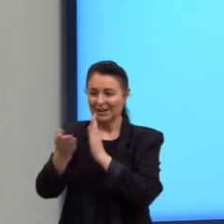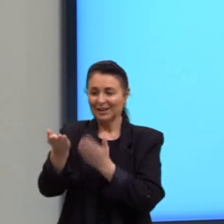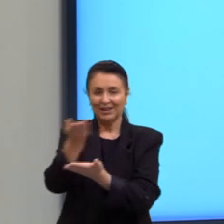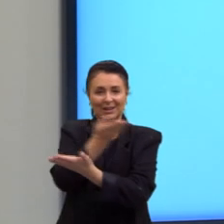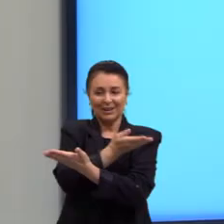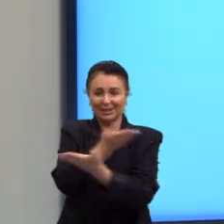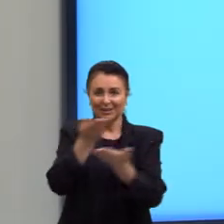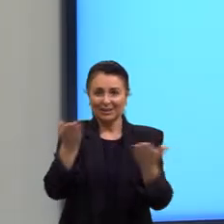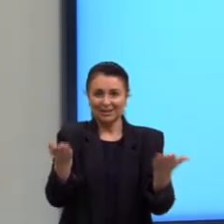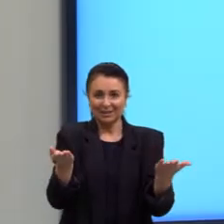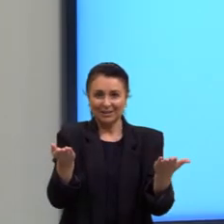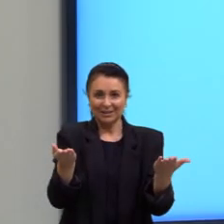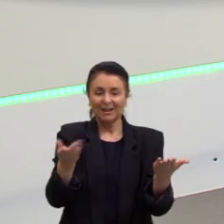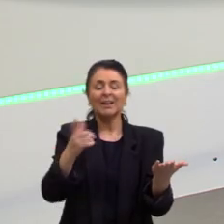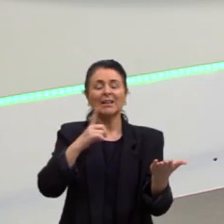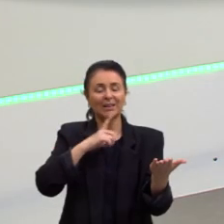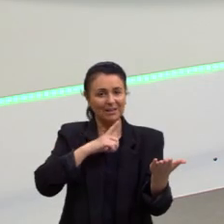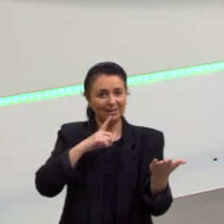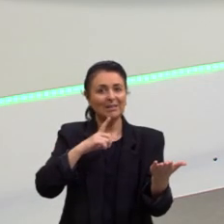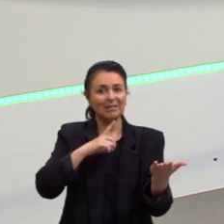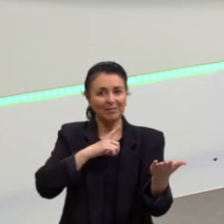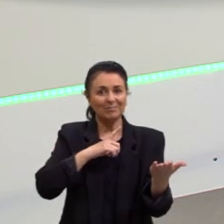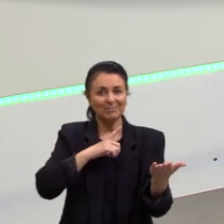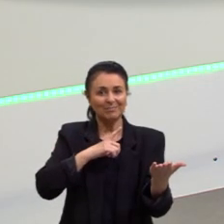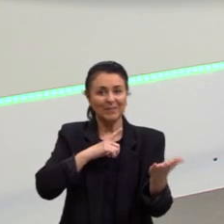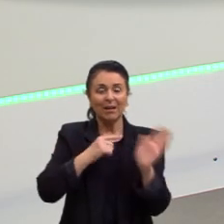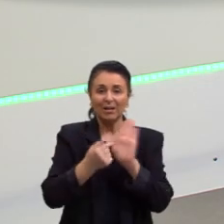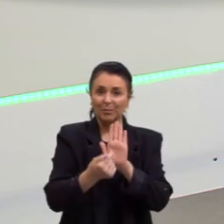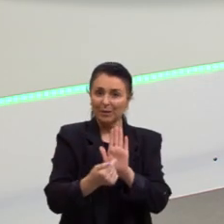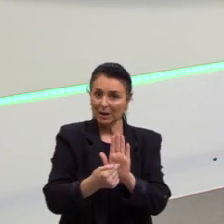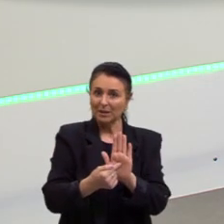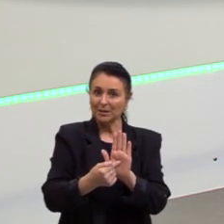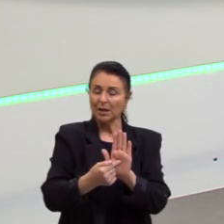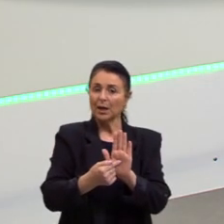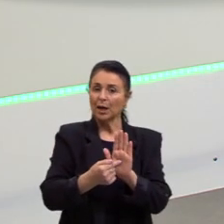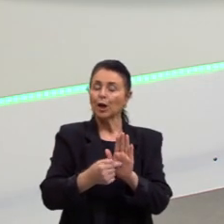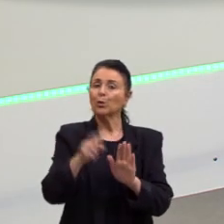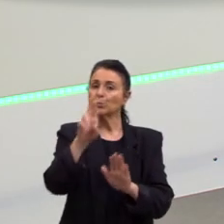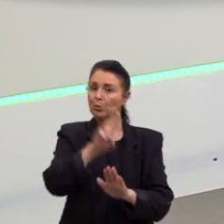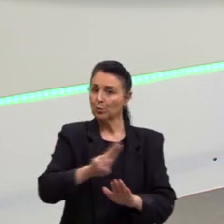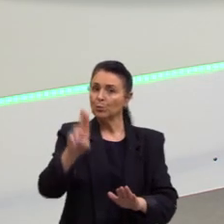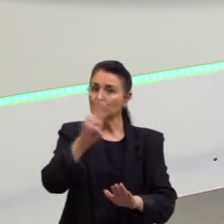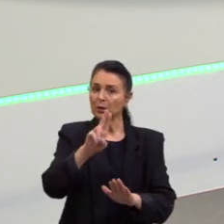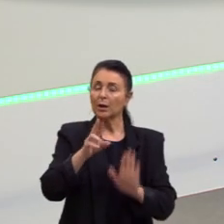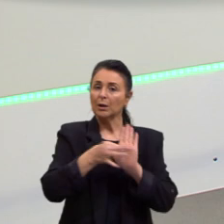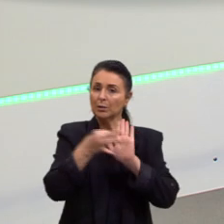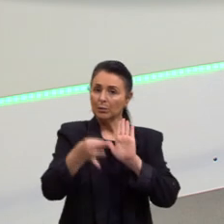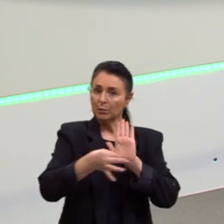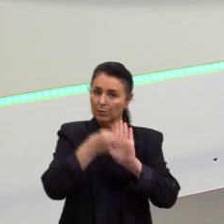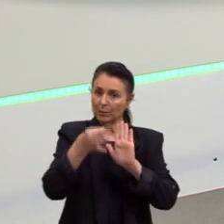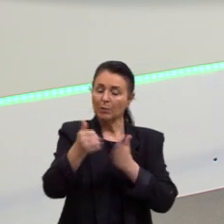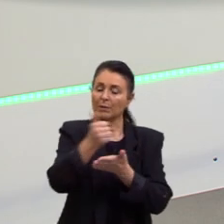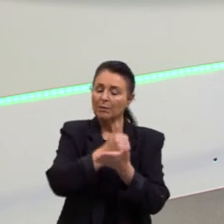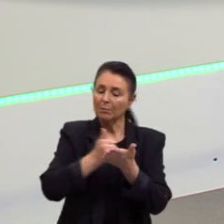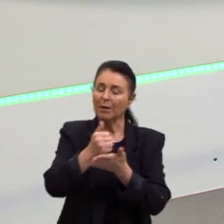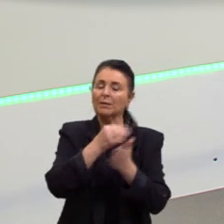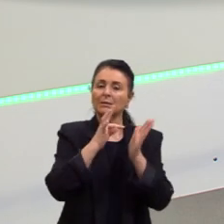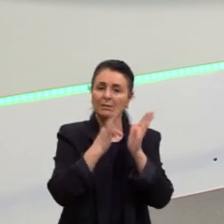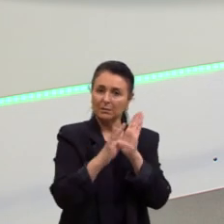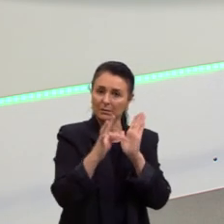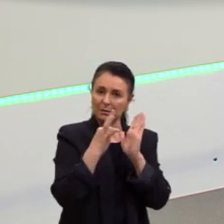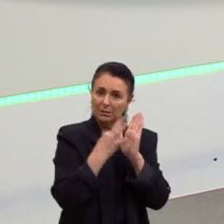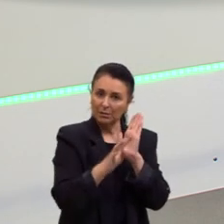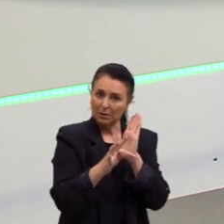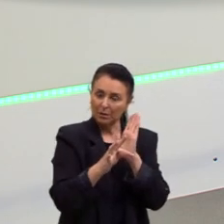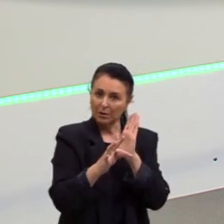de maneira implícita, intertextualidade aparece ali. Eu estou fortalecendo o meu argumento com informações que eu tenho da minha bagagem de conhecimento, com